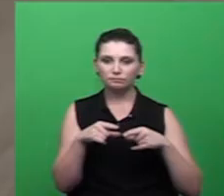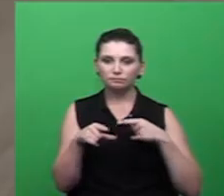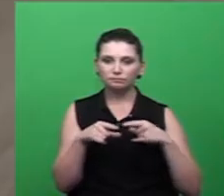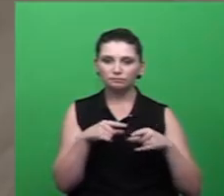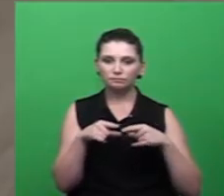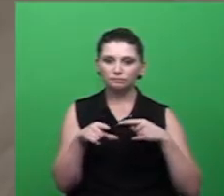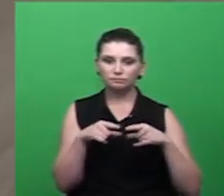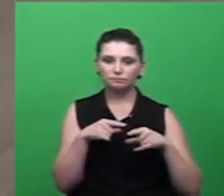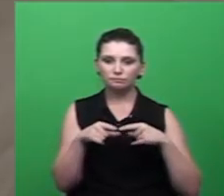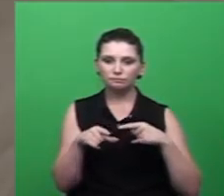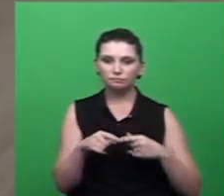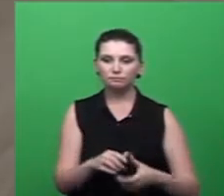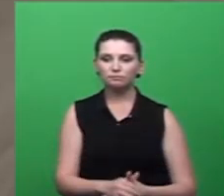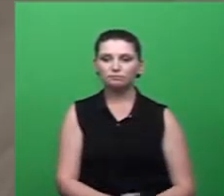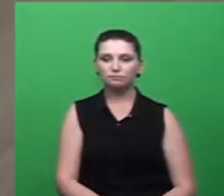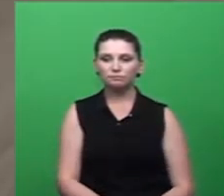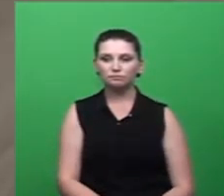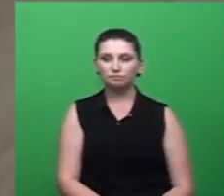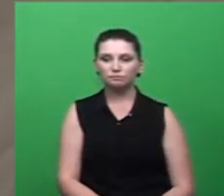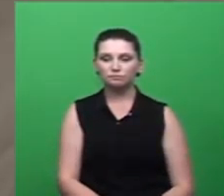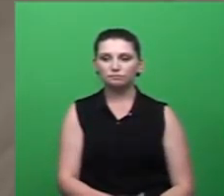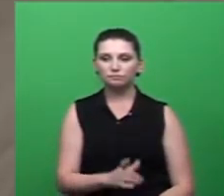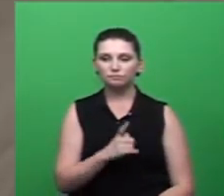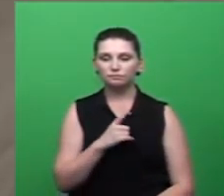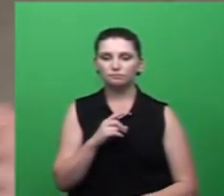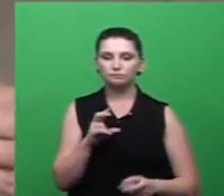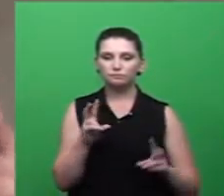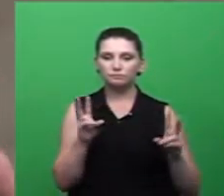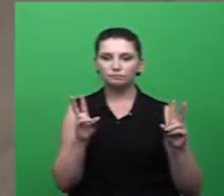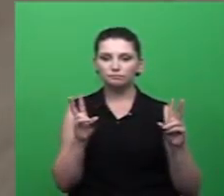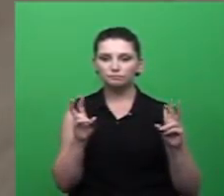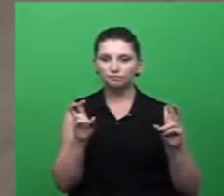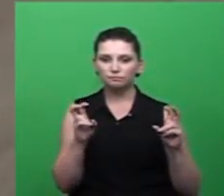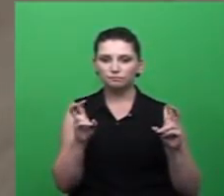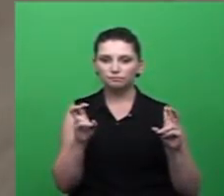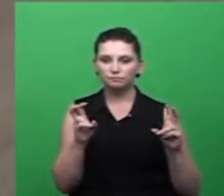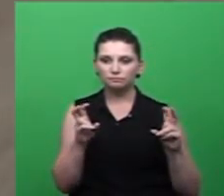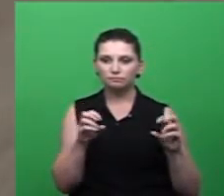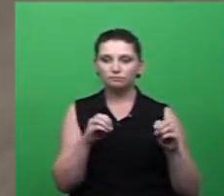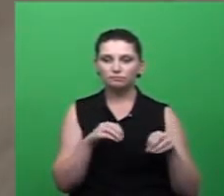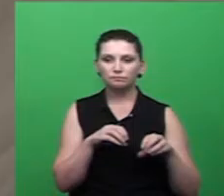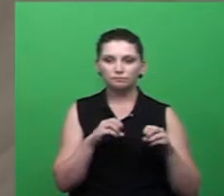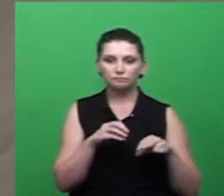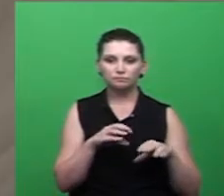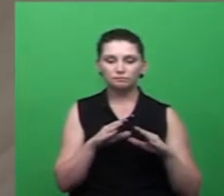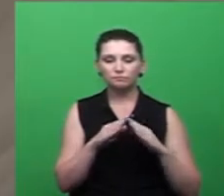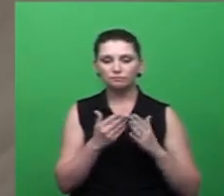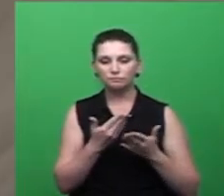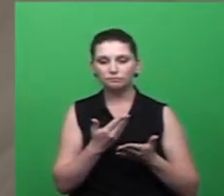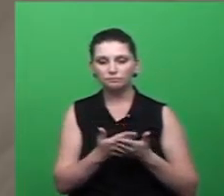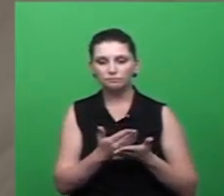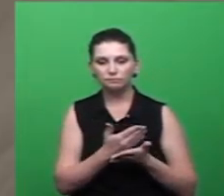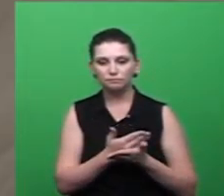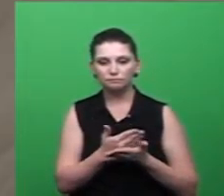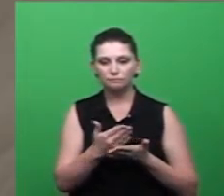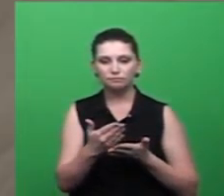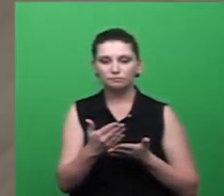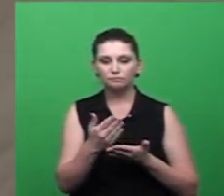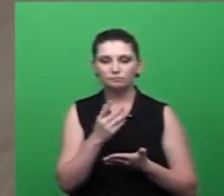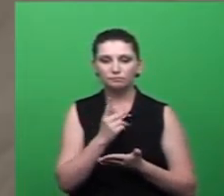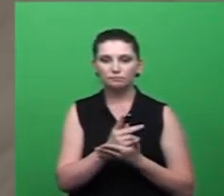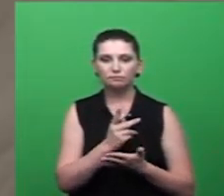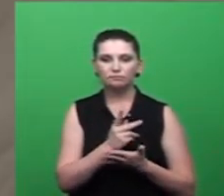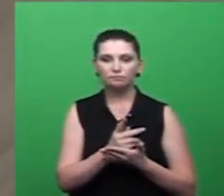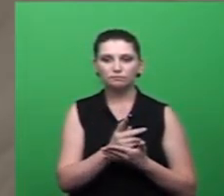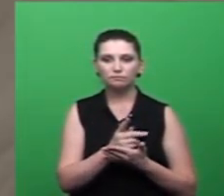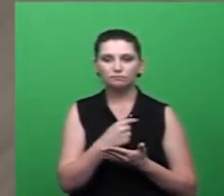essas ações relacionadas ao tema. Essas ações de educação na escola, elas vão continuar ao longo do ano todo. Então, como eu